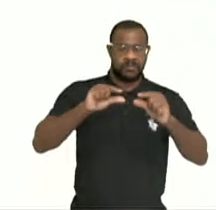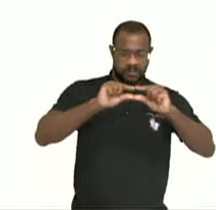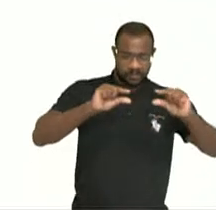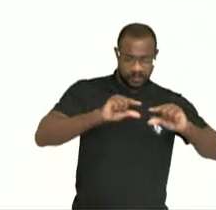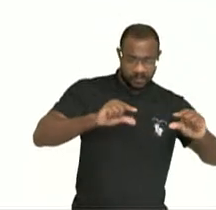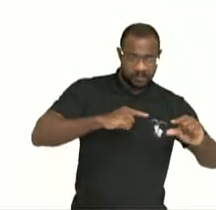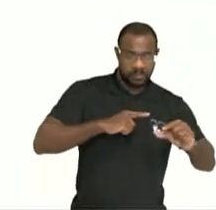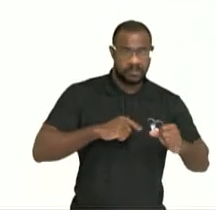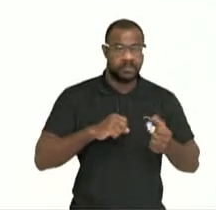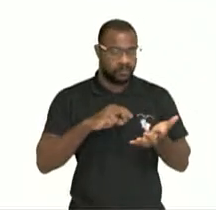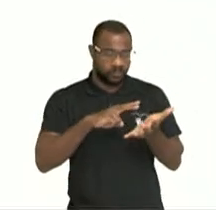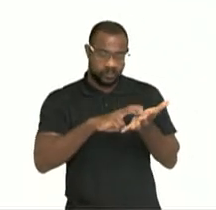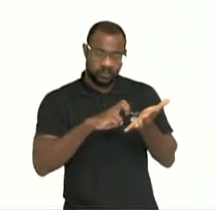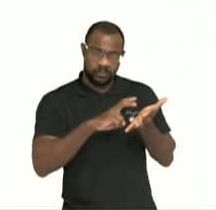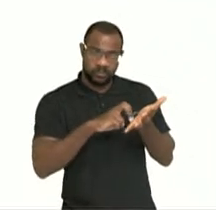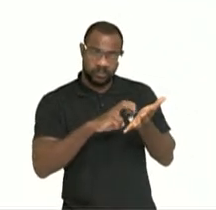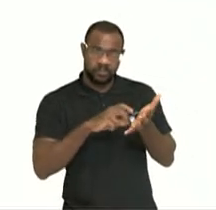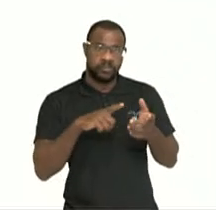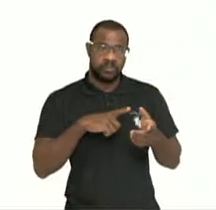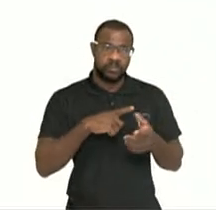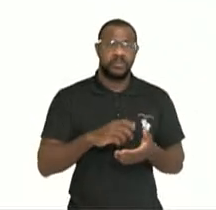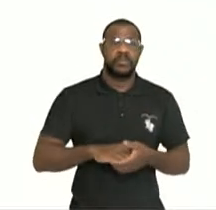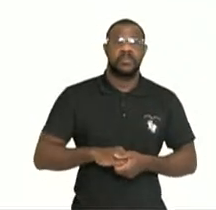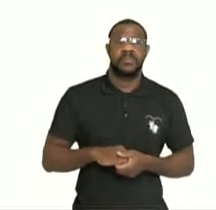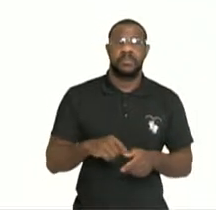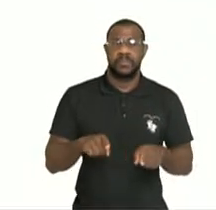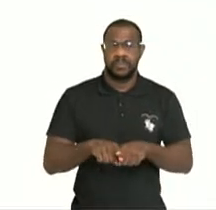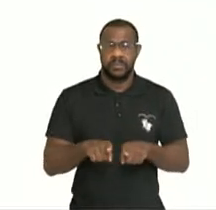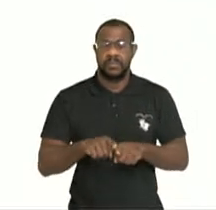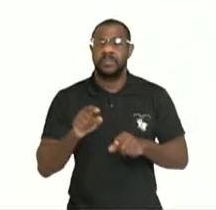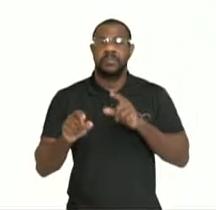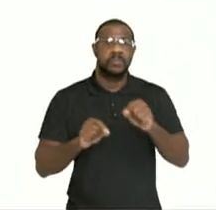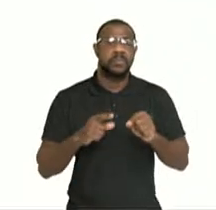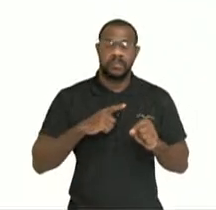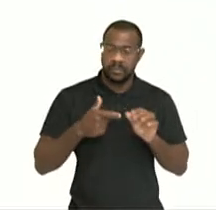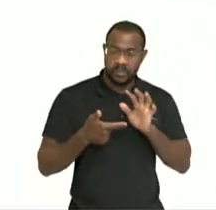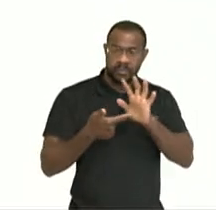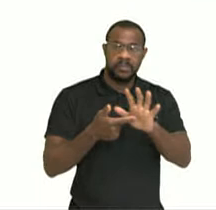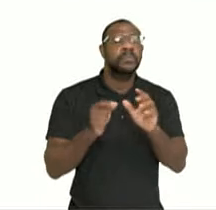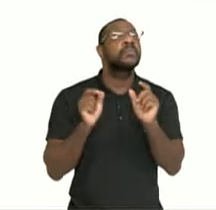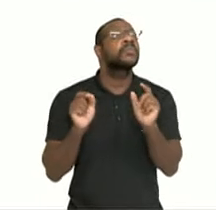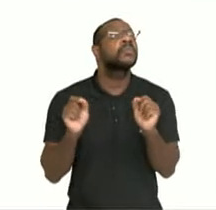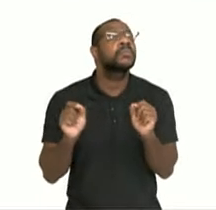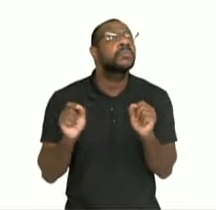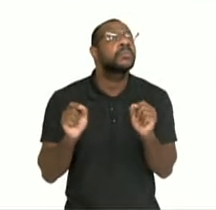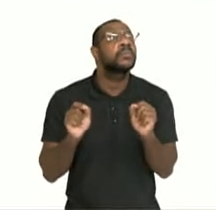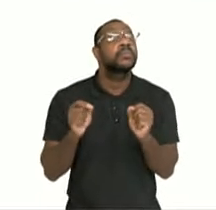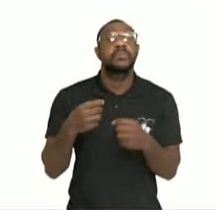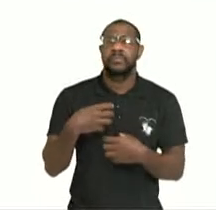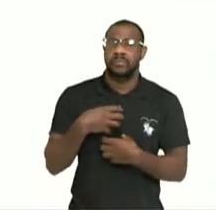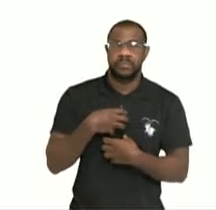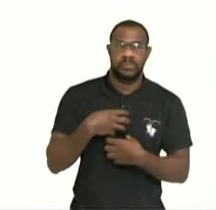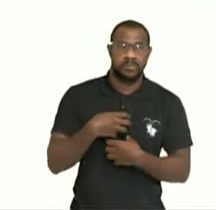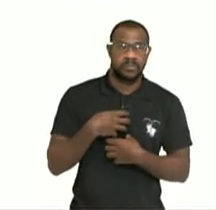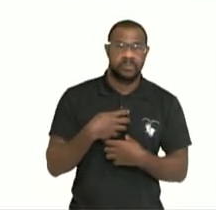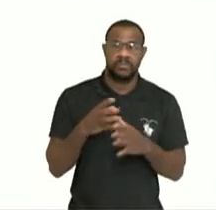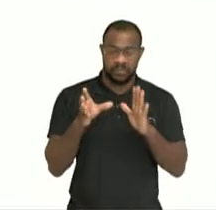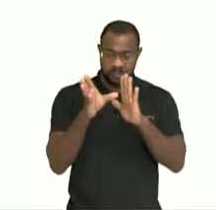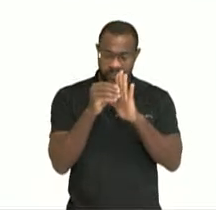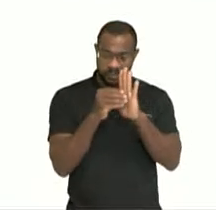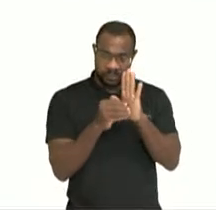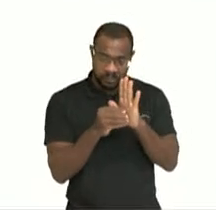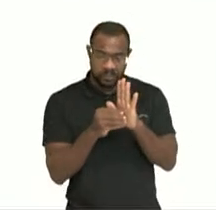o vocabulário, o ritmo e a sonoridade em geral, ele apresenta o quê? Forma e conteúdo